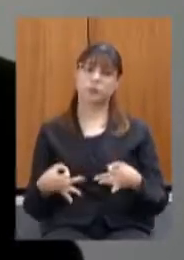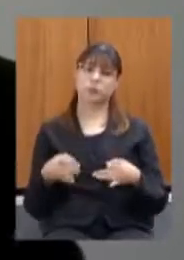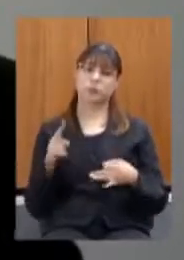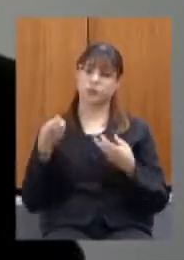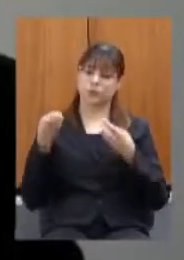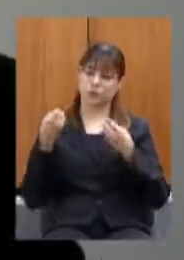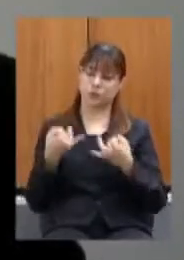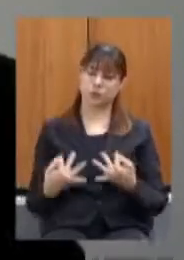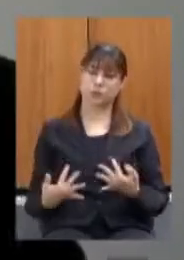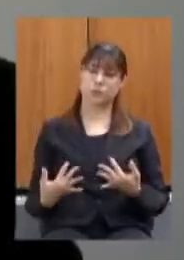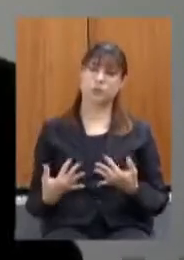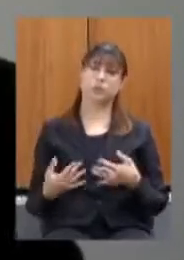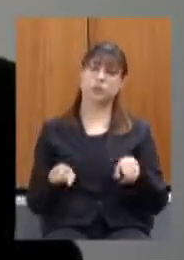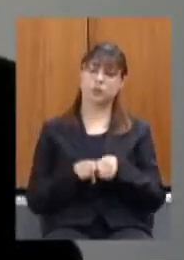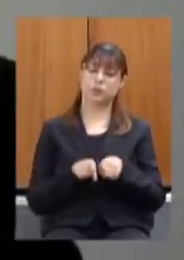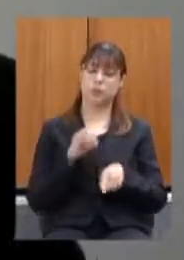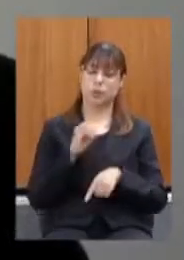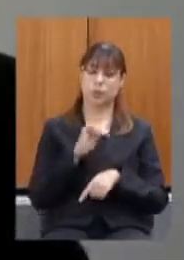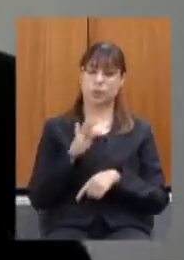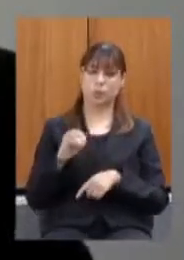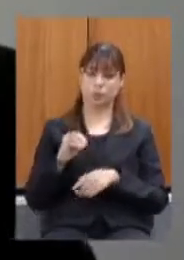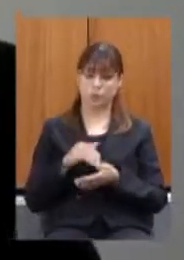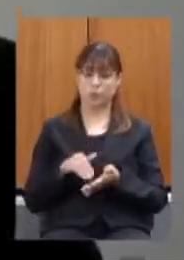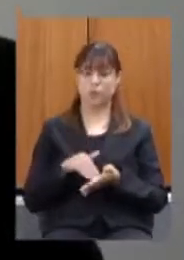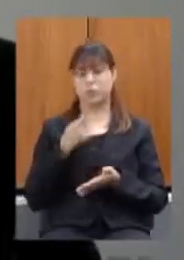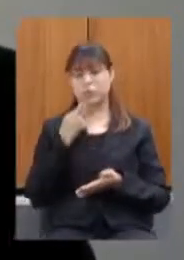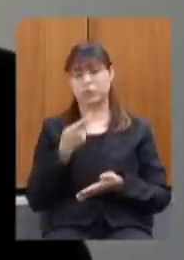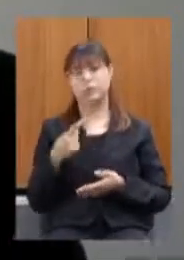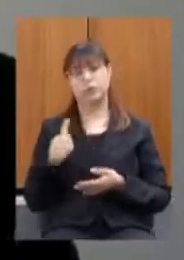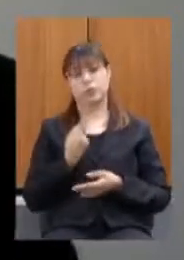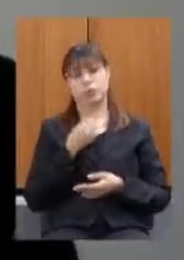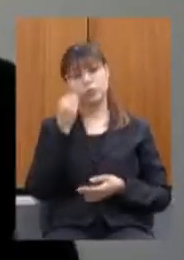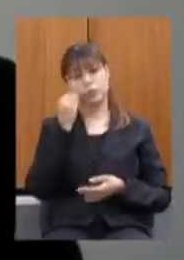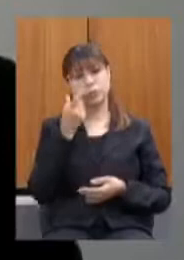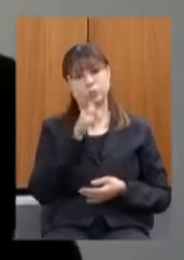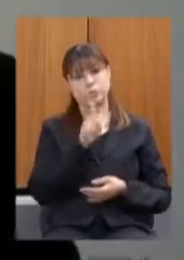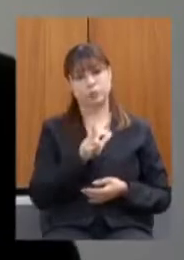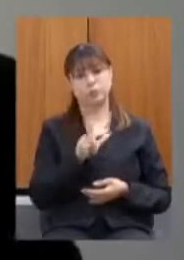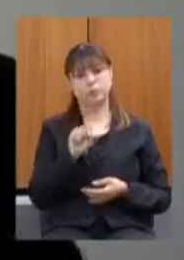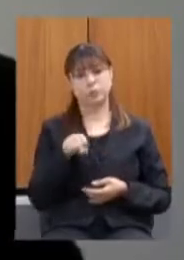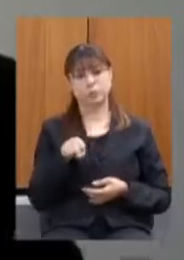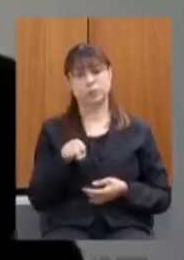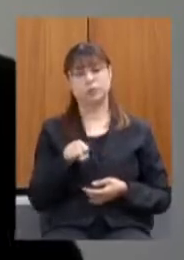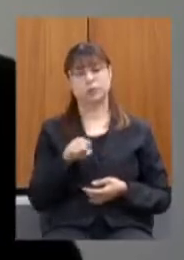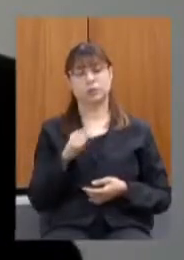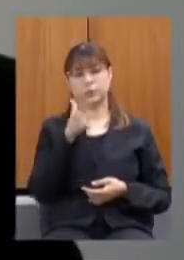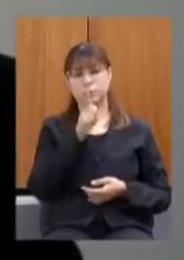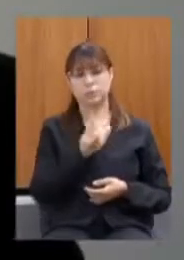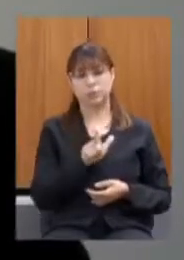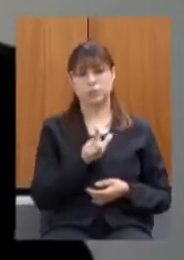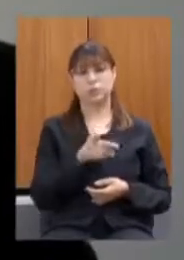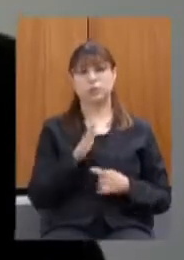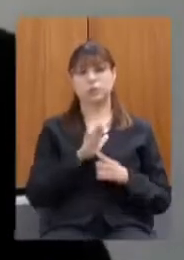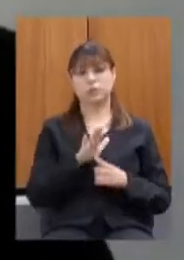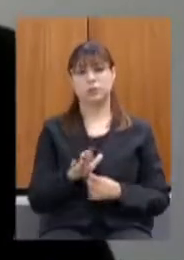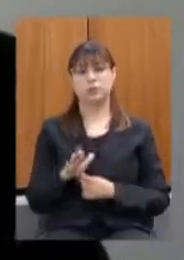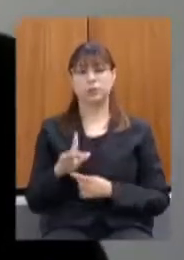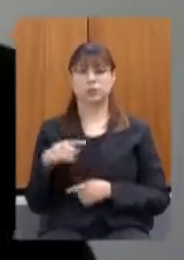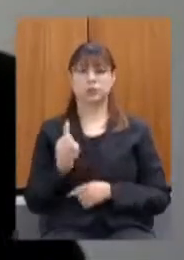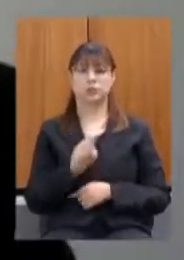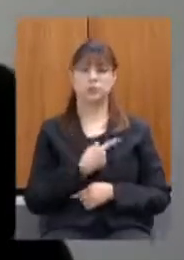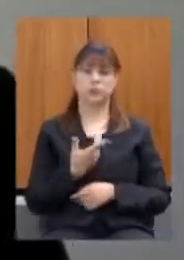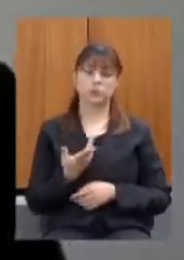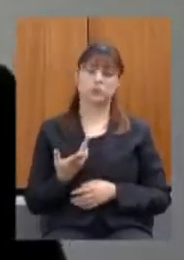senhor e como o Otto colocou vamos vamos sim fazer com que tenha havendo esse redirecionamento a gente faz a liberação com